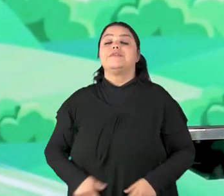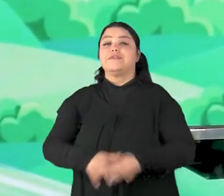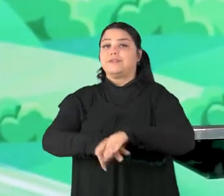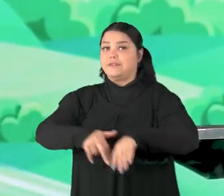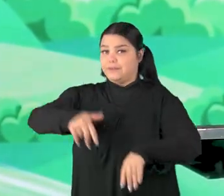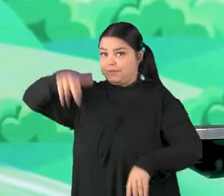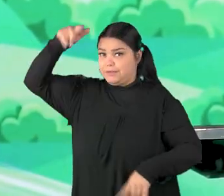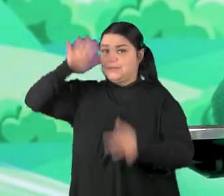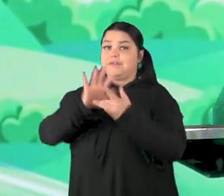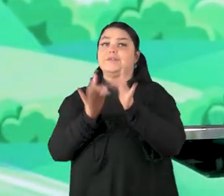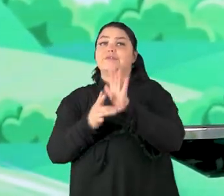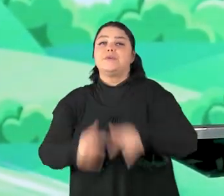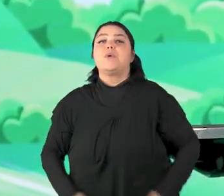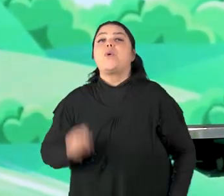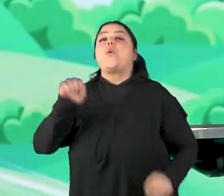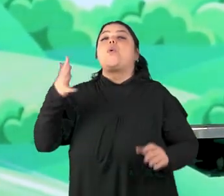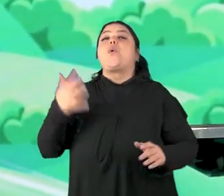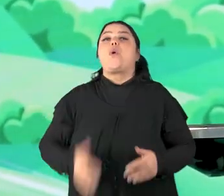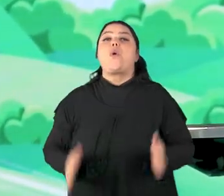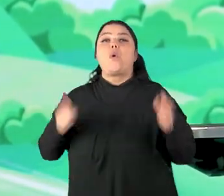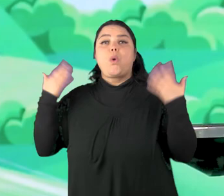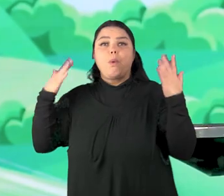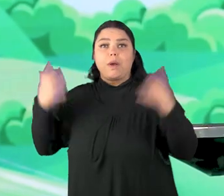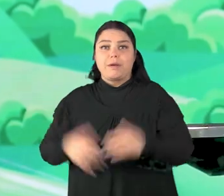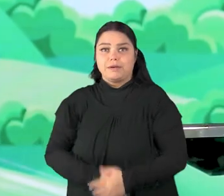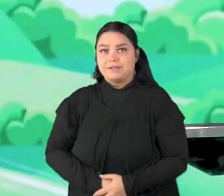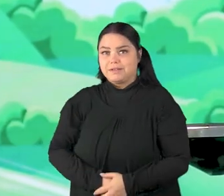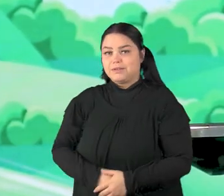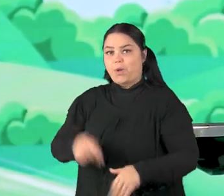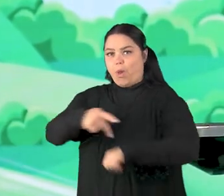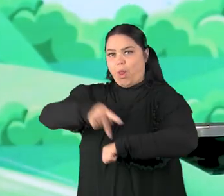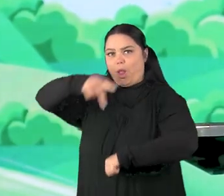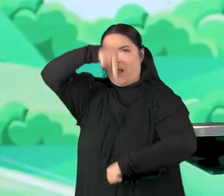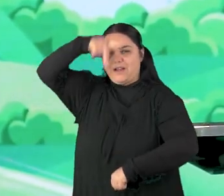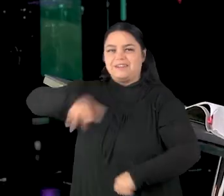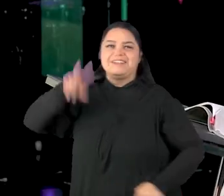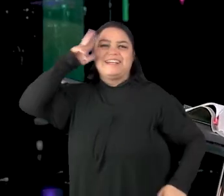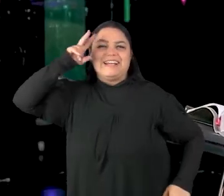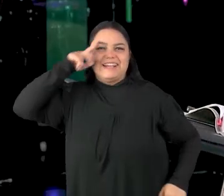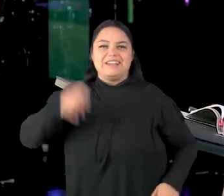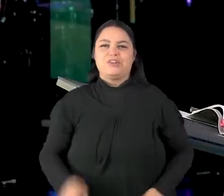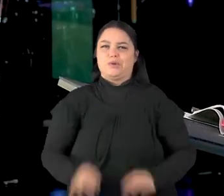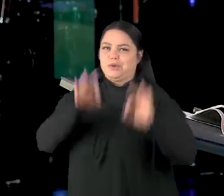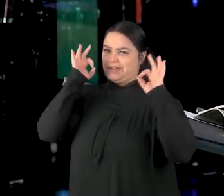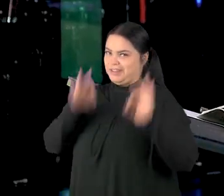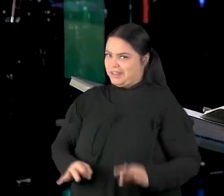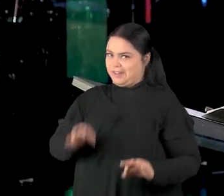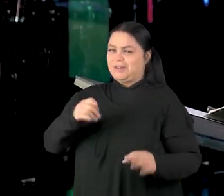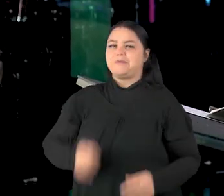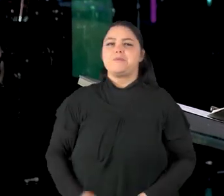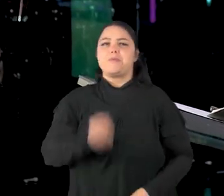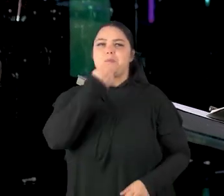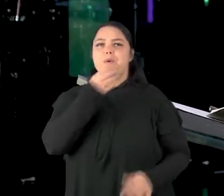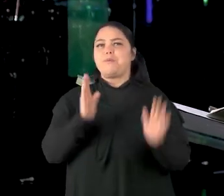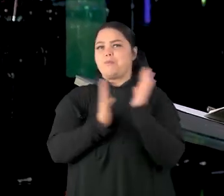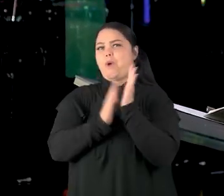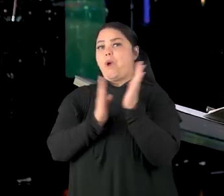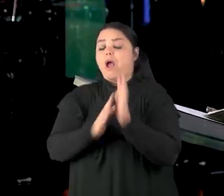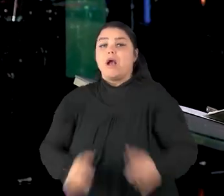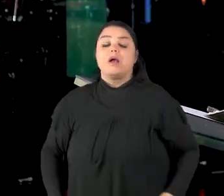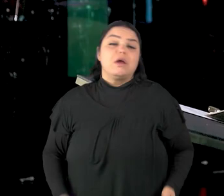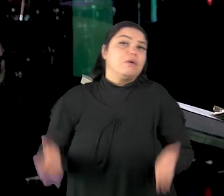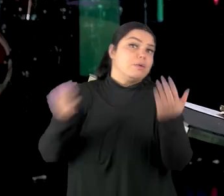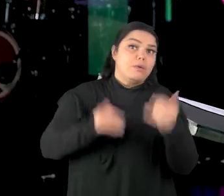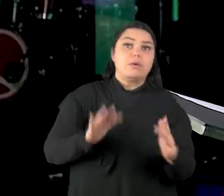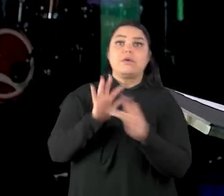a ressurreição de Jesus? O que a gente comemora? É a Páscoa. Quem lembrou da Páscoa acertou. Muito bem. Então